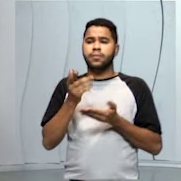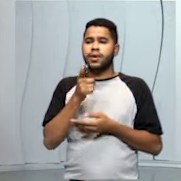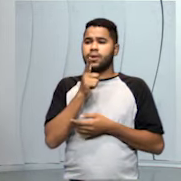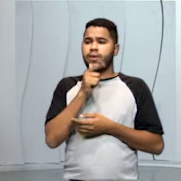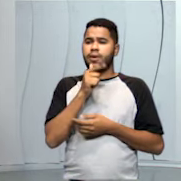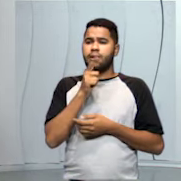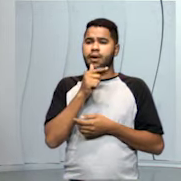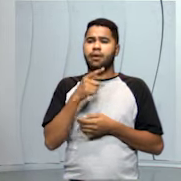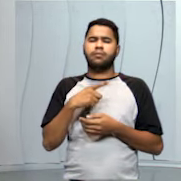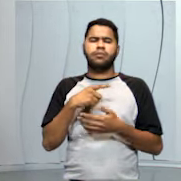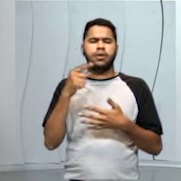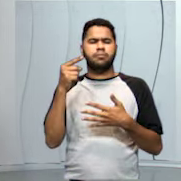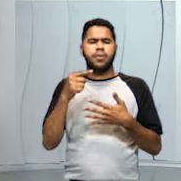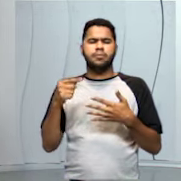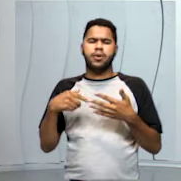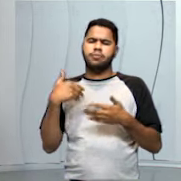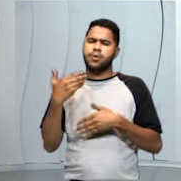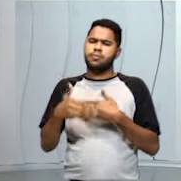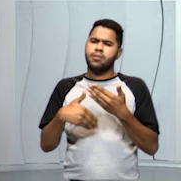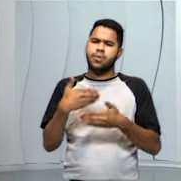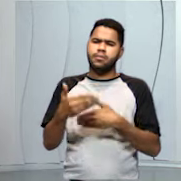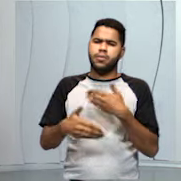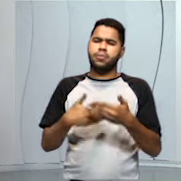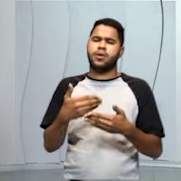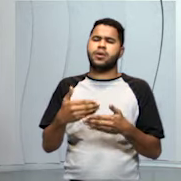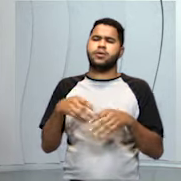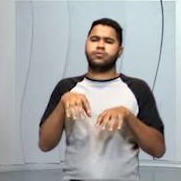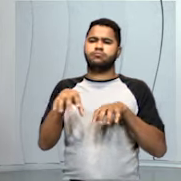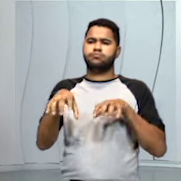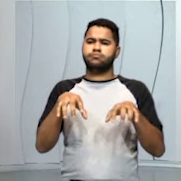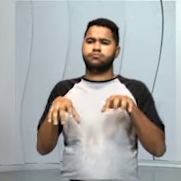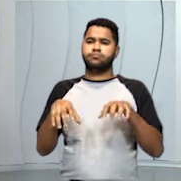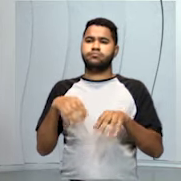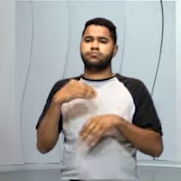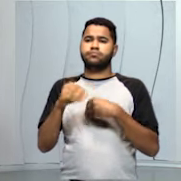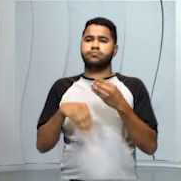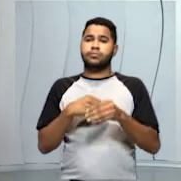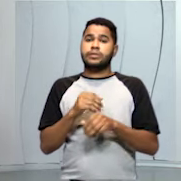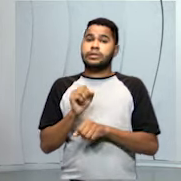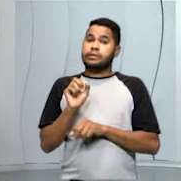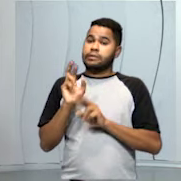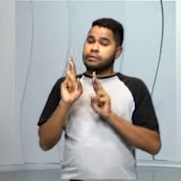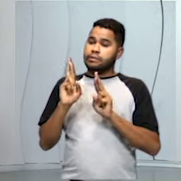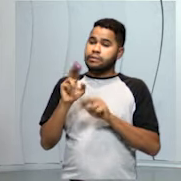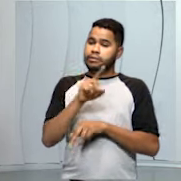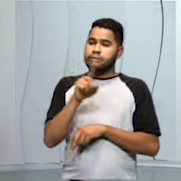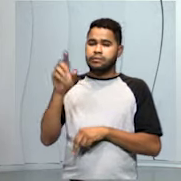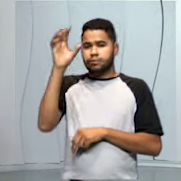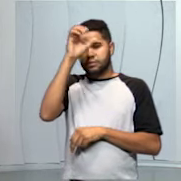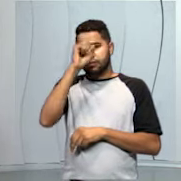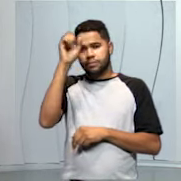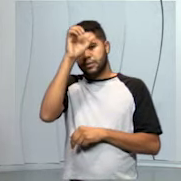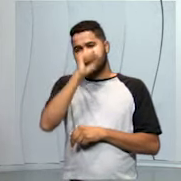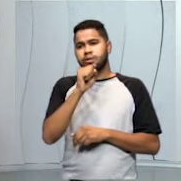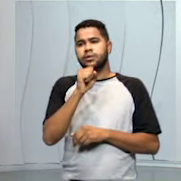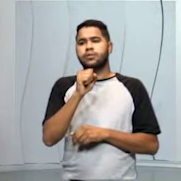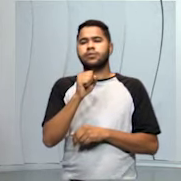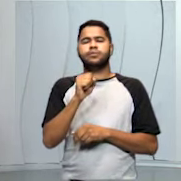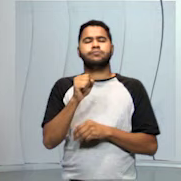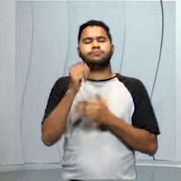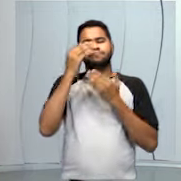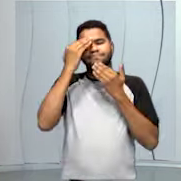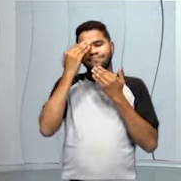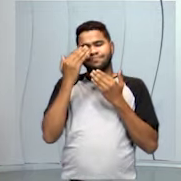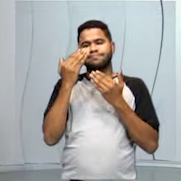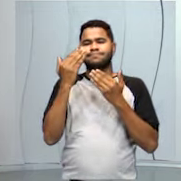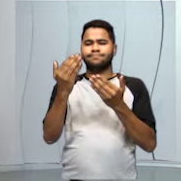água envolve vários processos de separação, de mistura. Eu espero que você tenha aprendido bastante. Muito